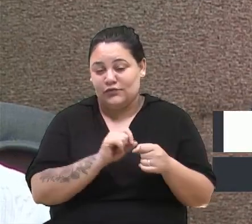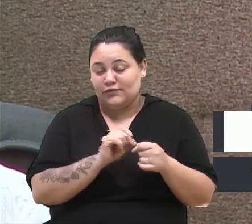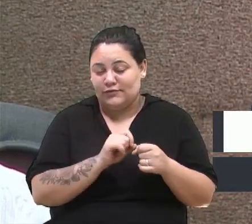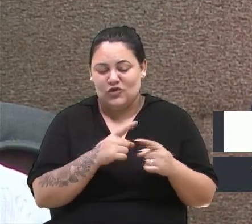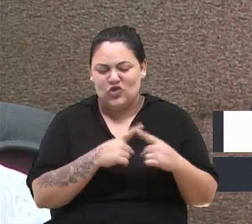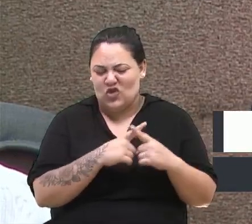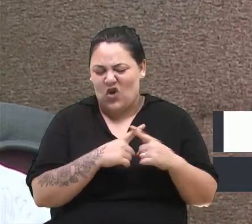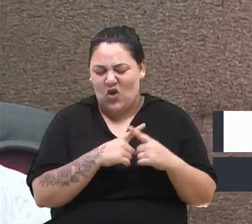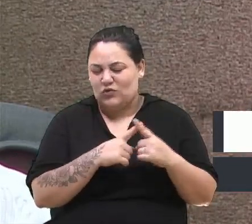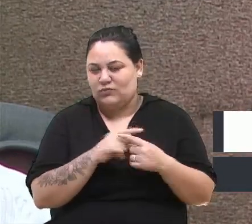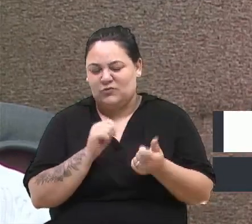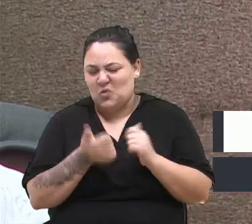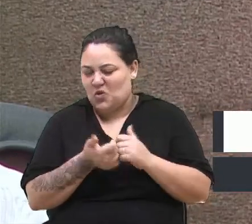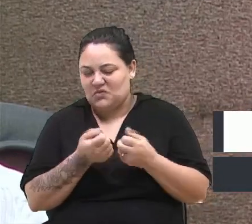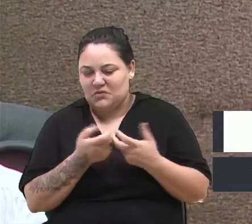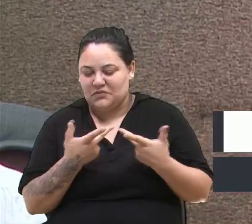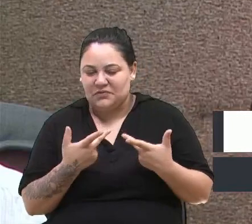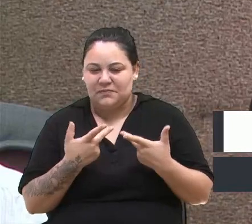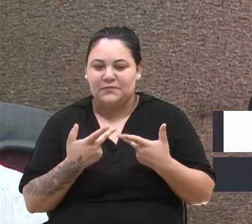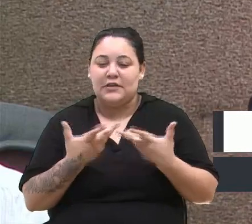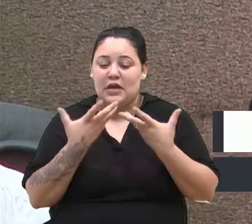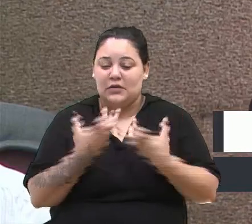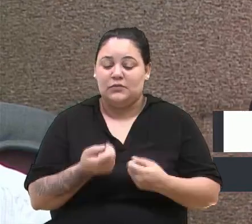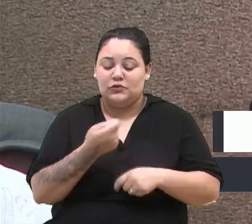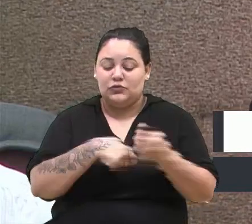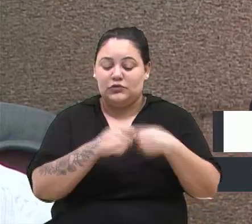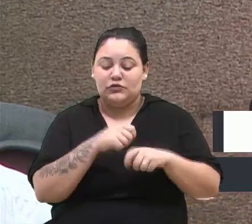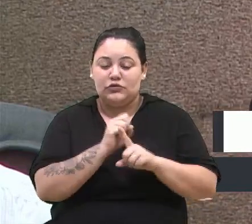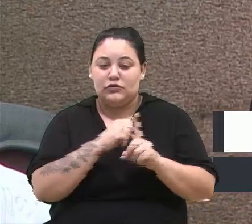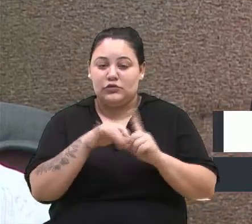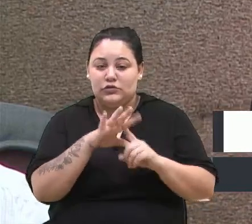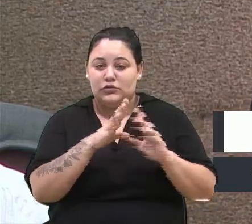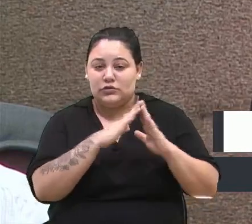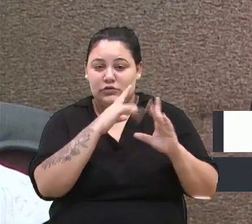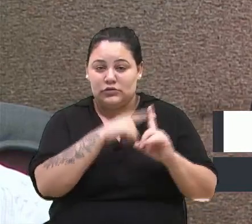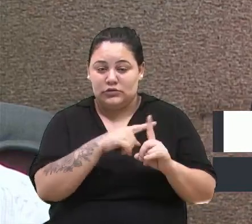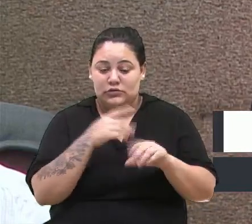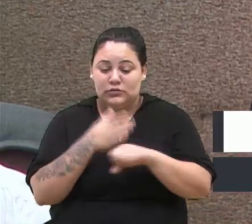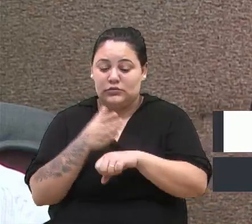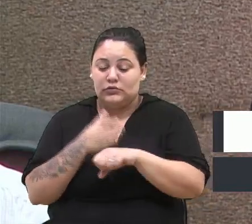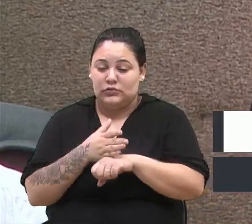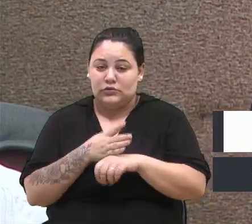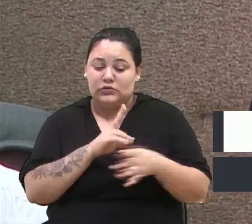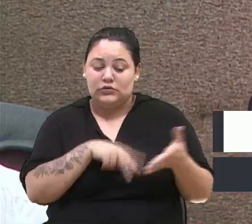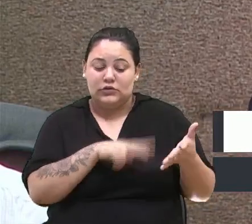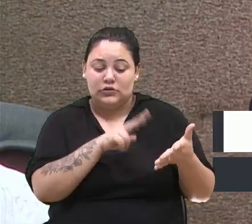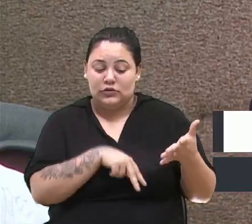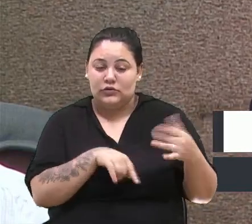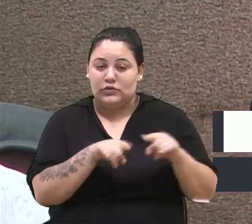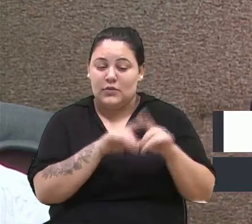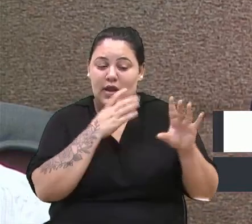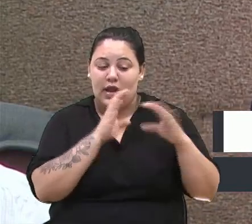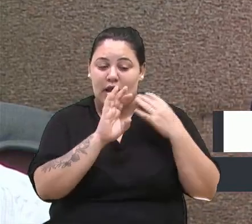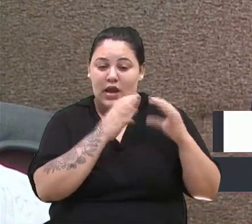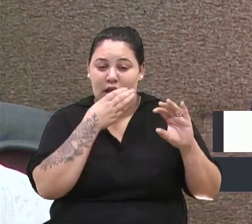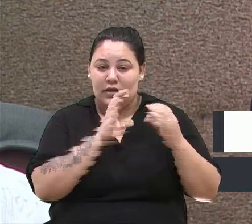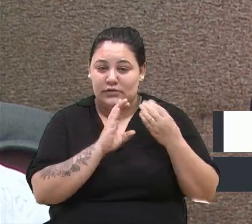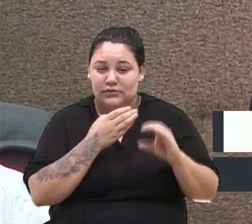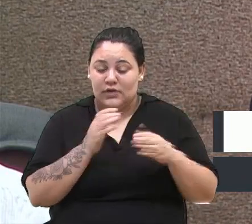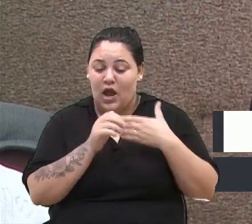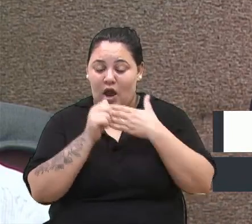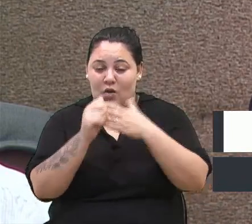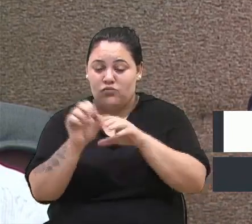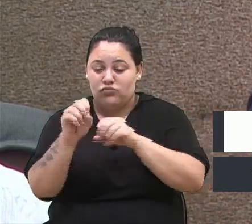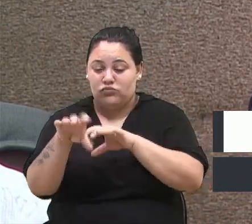administrativas na sociedade. Na igreja, atuou no grupo de liturgia e cantos, ministro extraordinário da